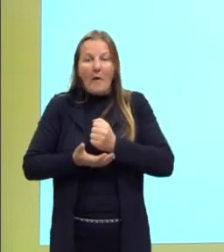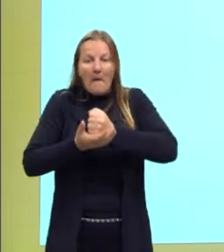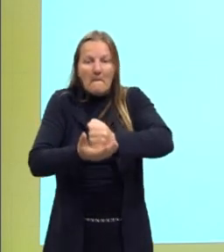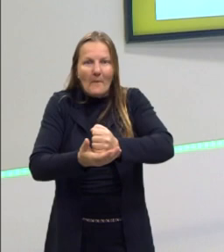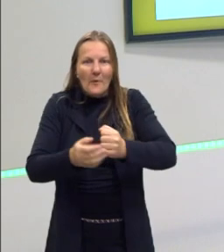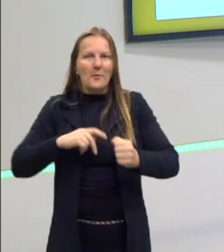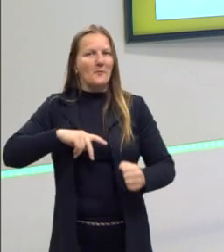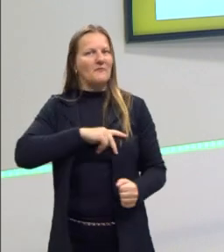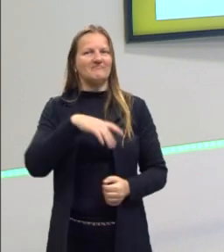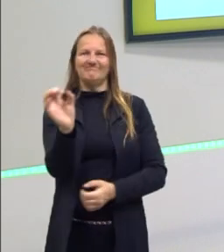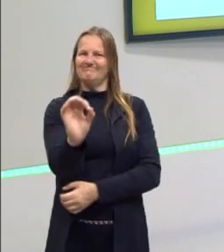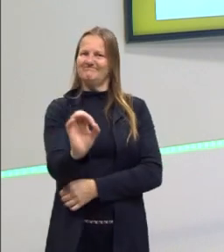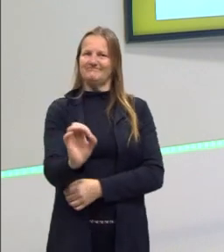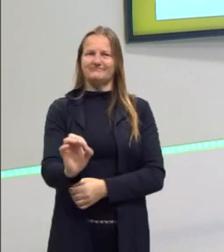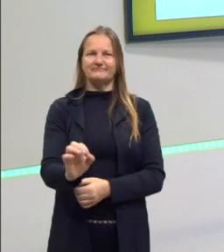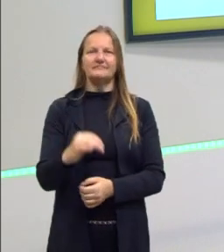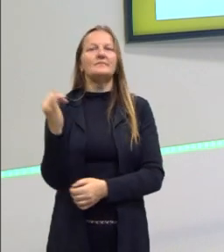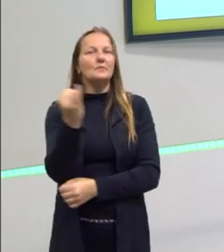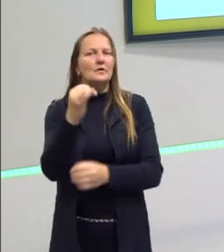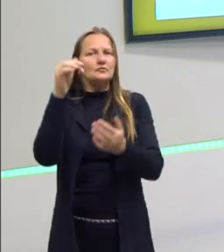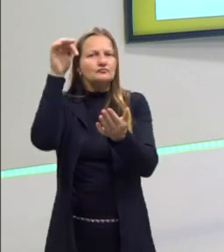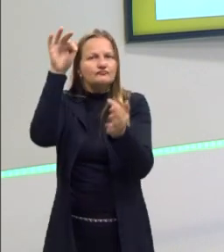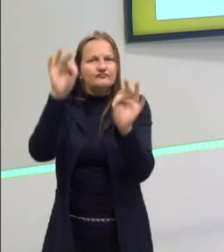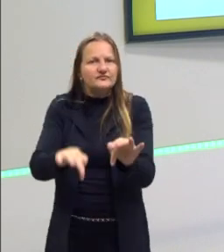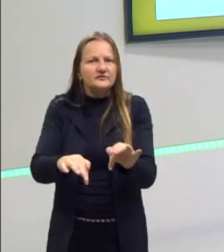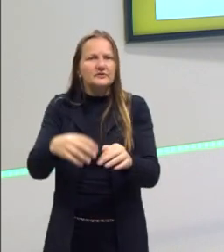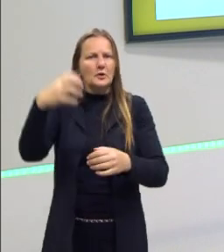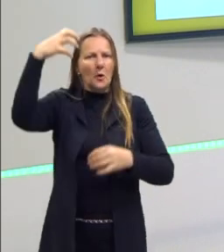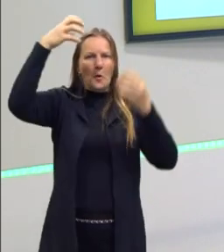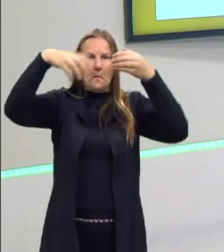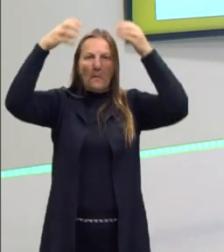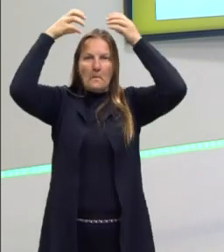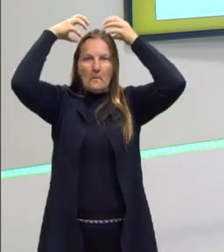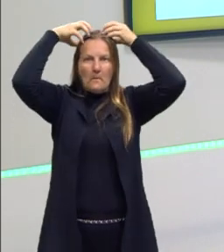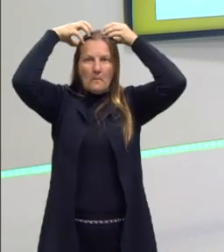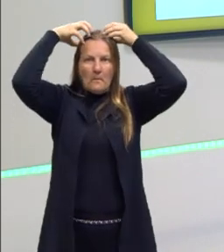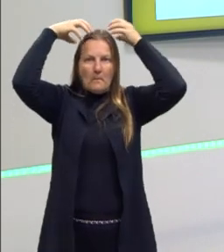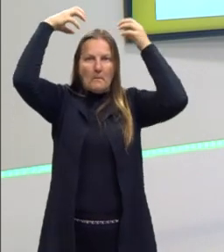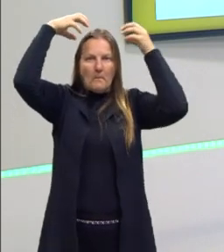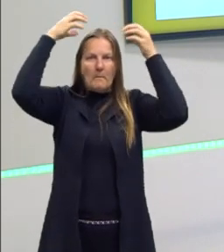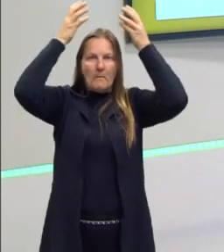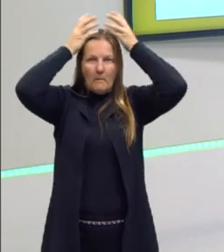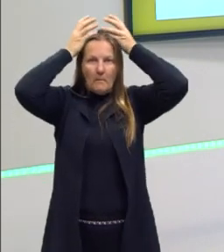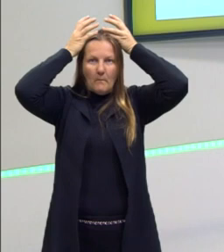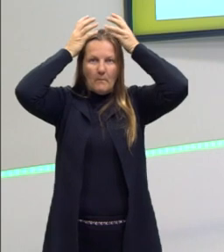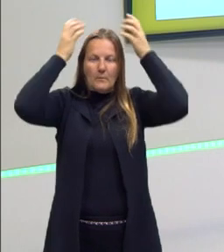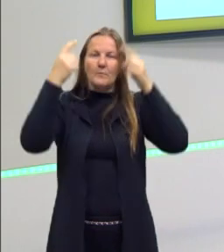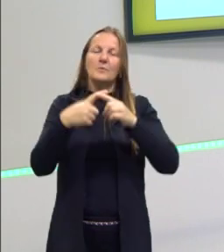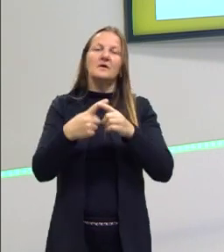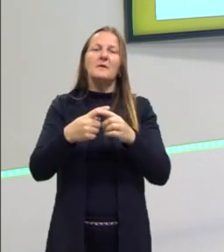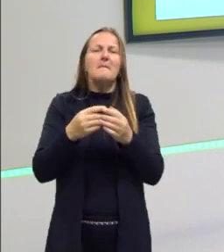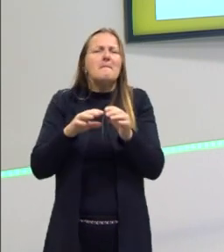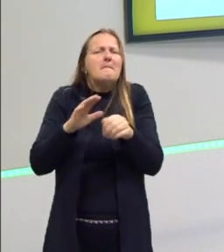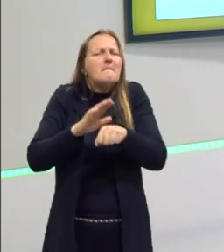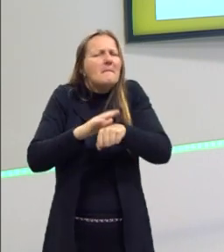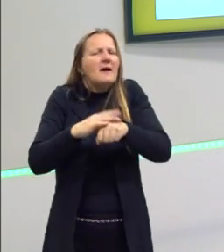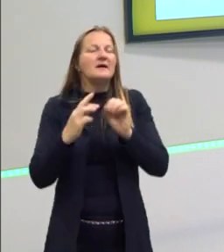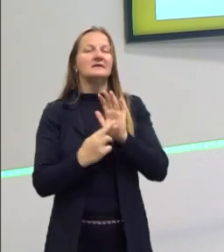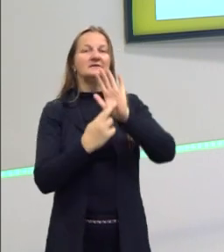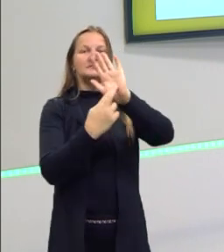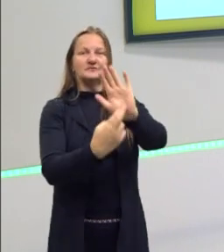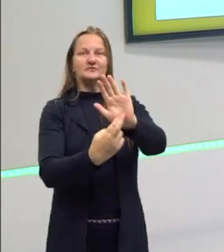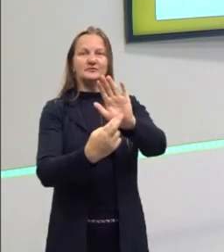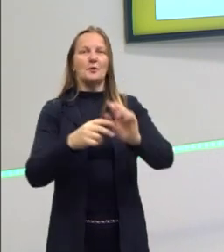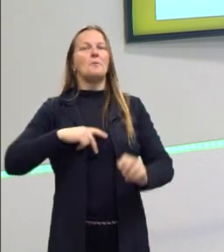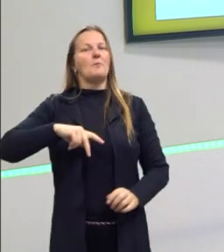Obviamente, foi importante colocar um fim na monarquia. Por quê? Para que tivesse um pouquinho mais de representatividade